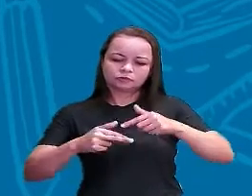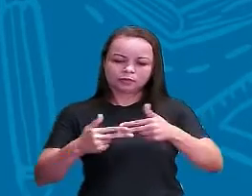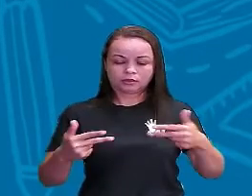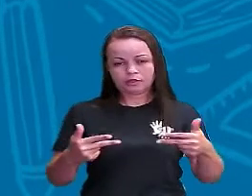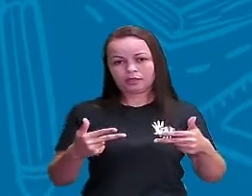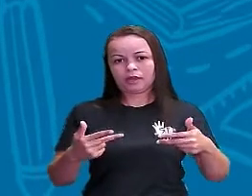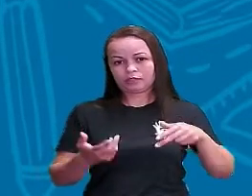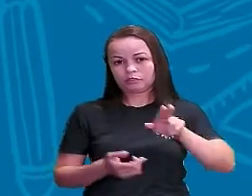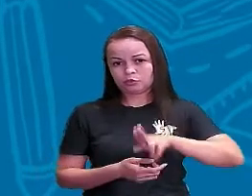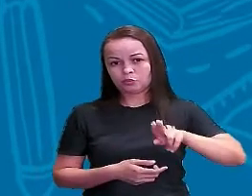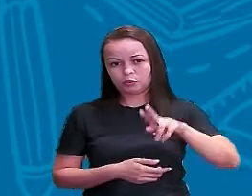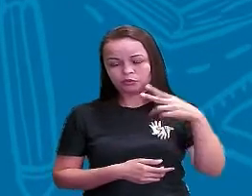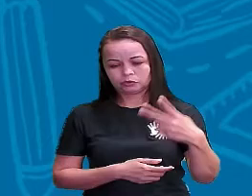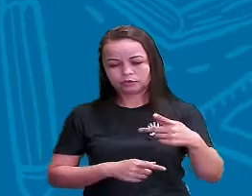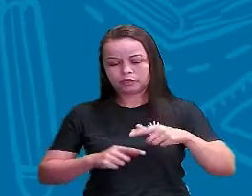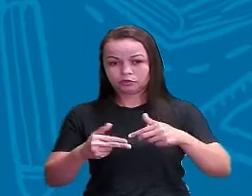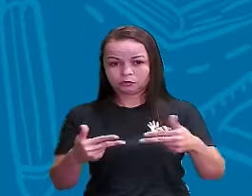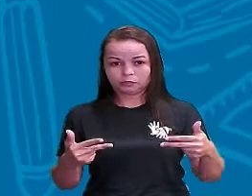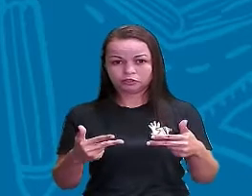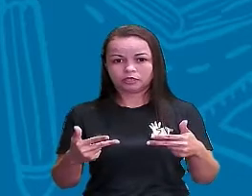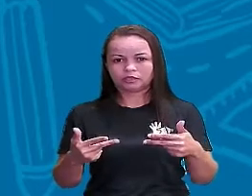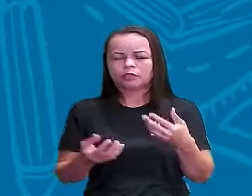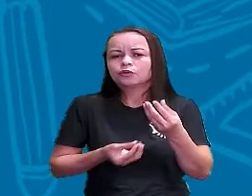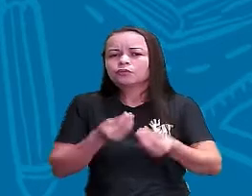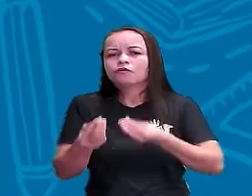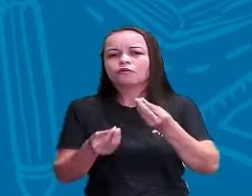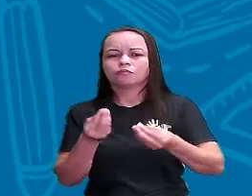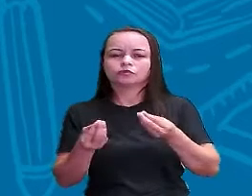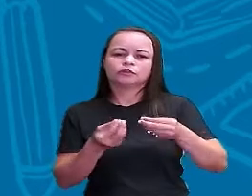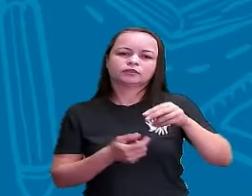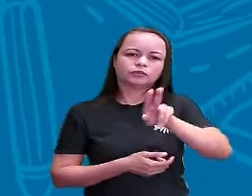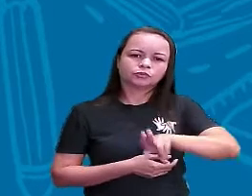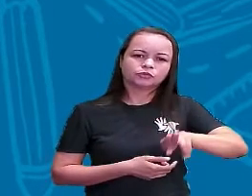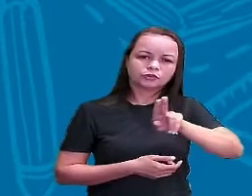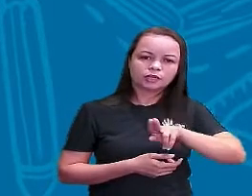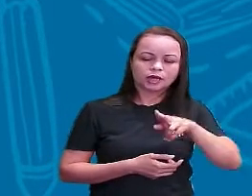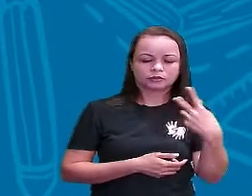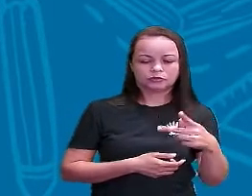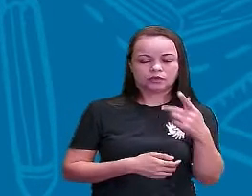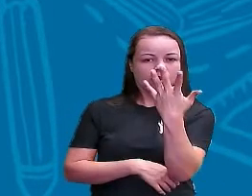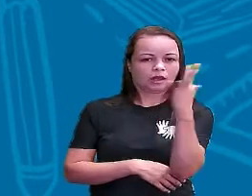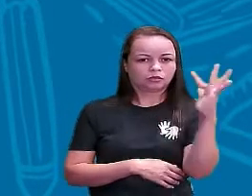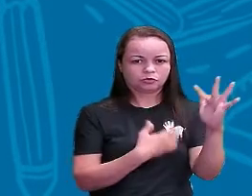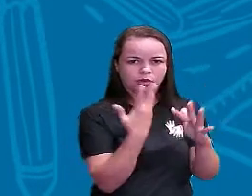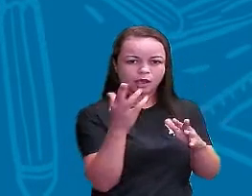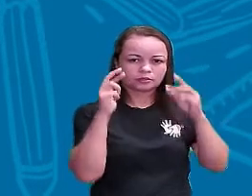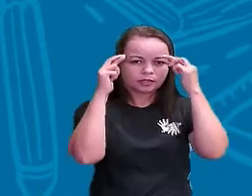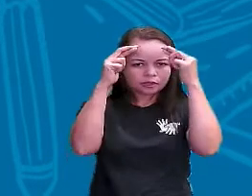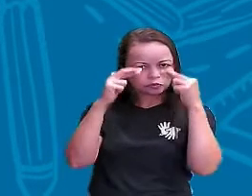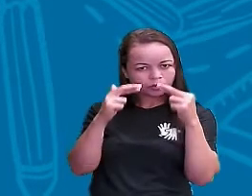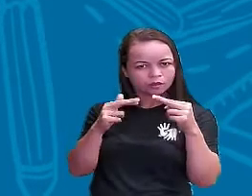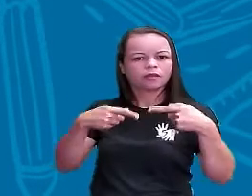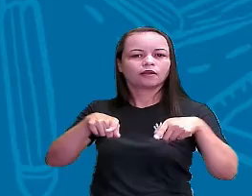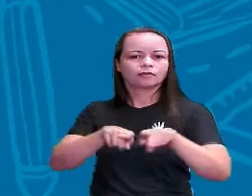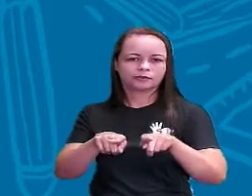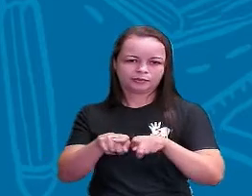objetos Como é que está sendo Extraída a natureza Para respeitar ela também Beleza?